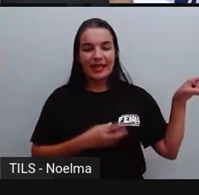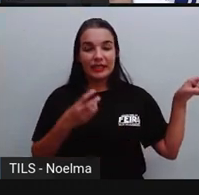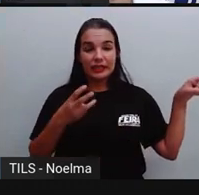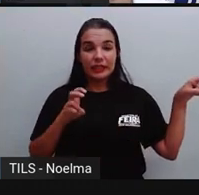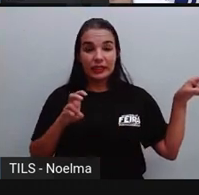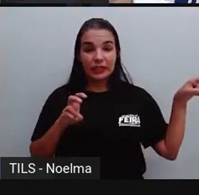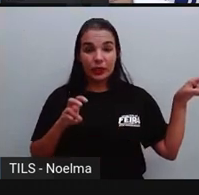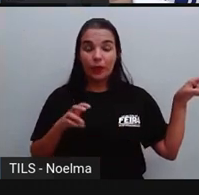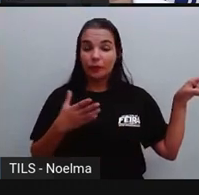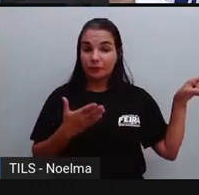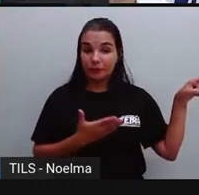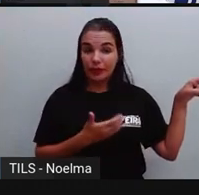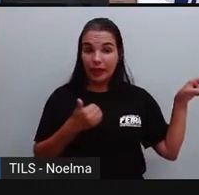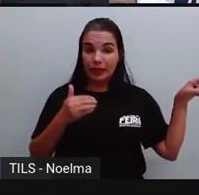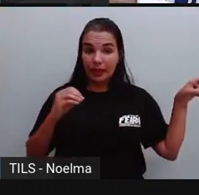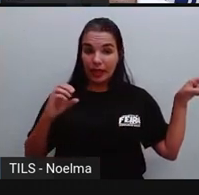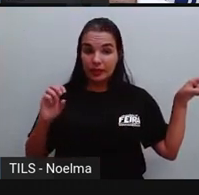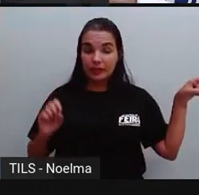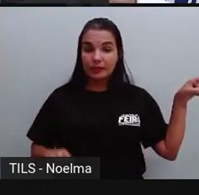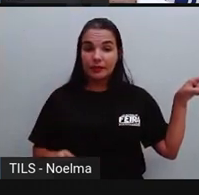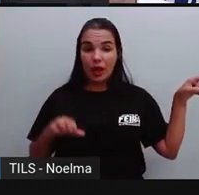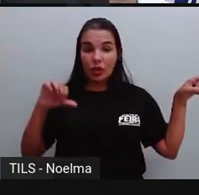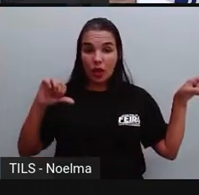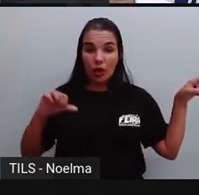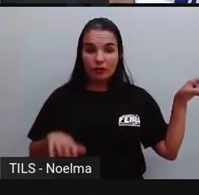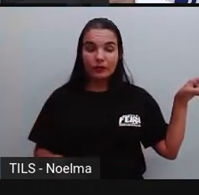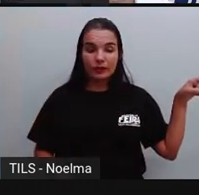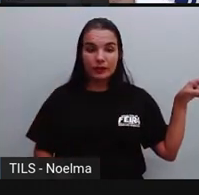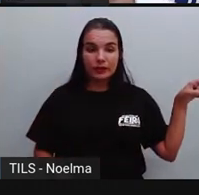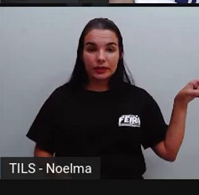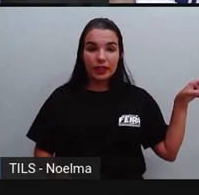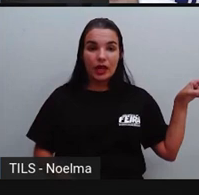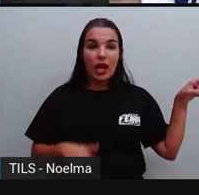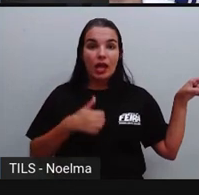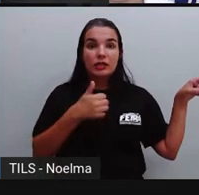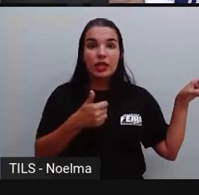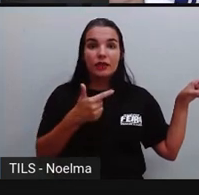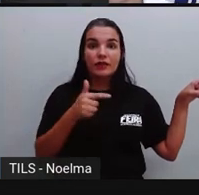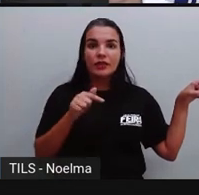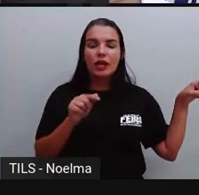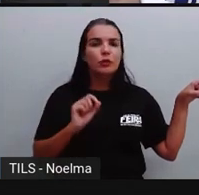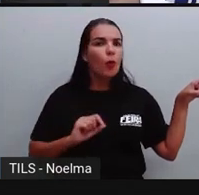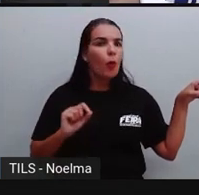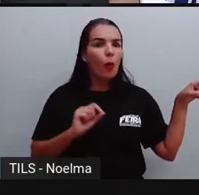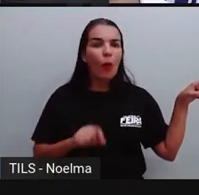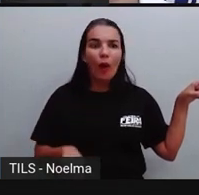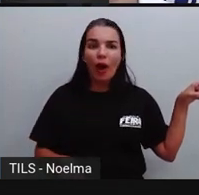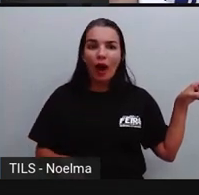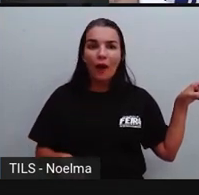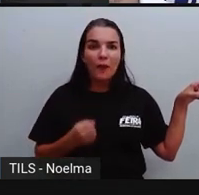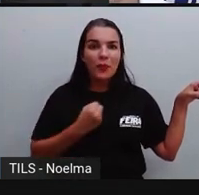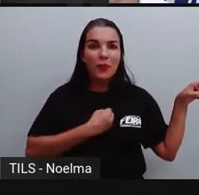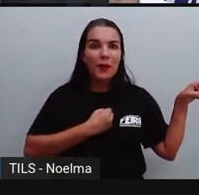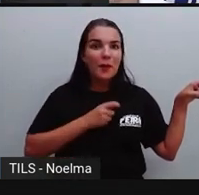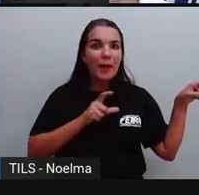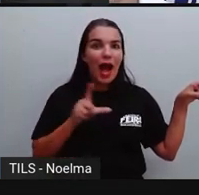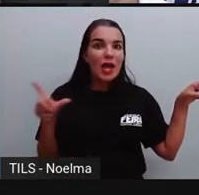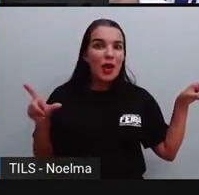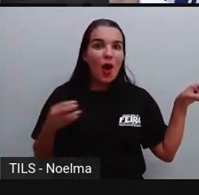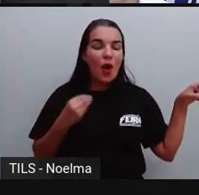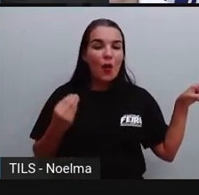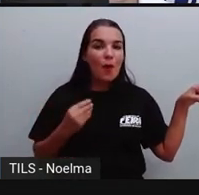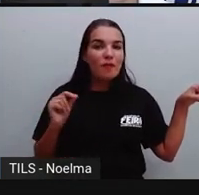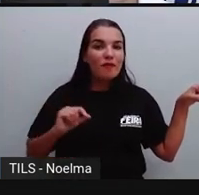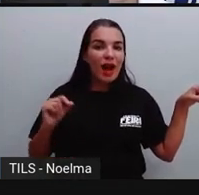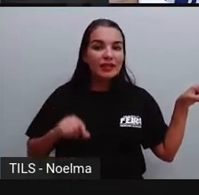3 grupos de 10 e o 9. E o 127, Pró, que é um número maior, como é